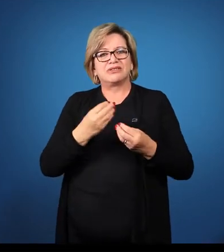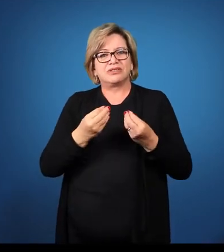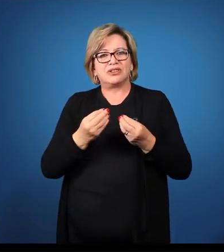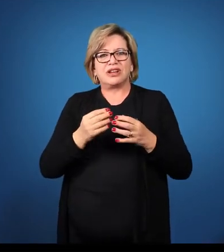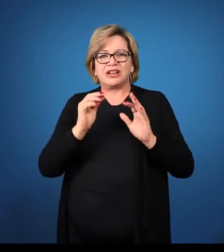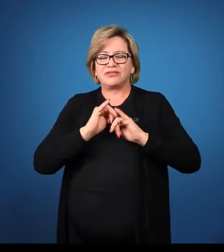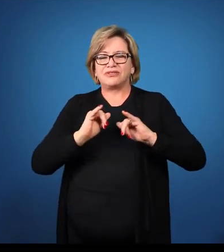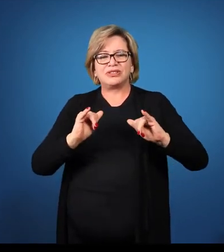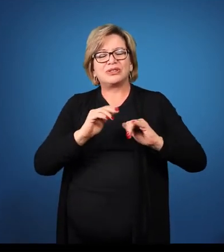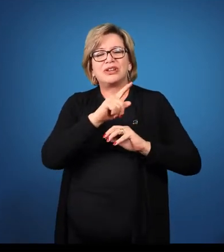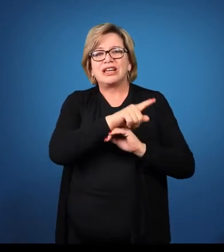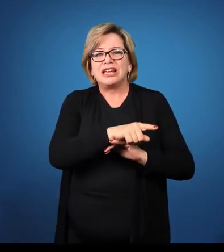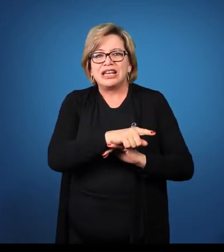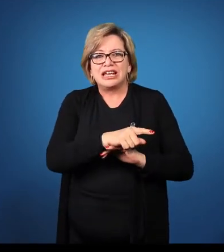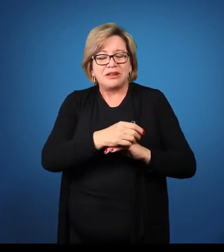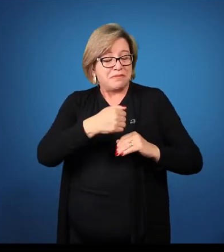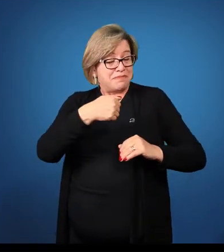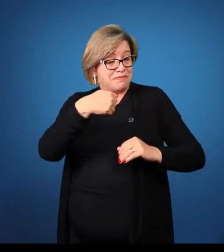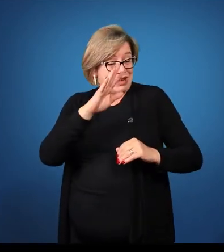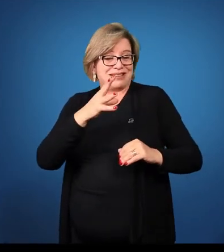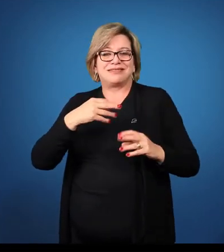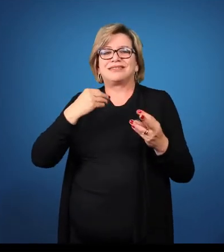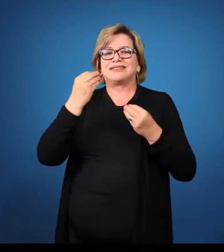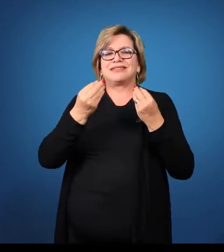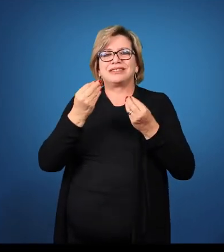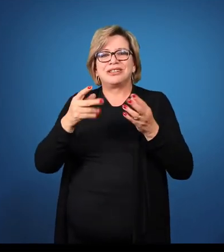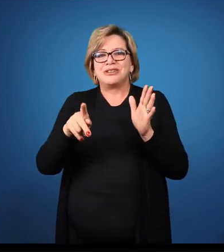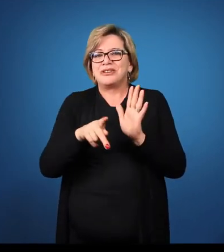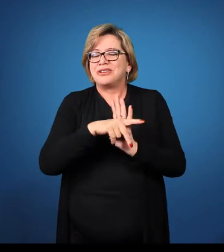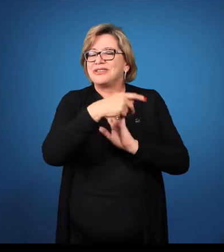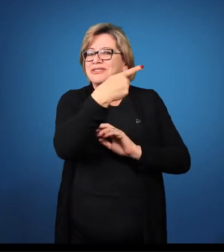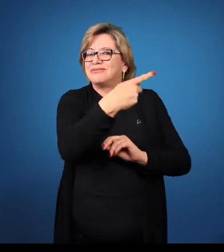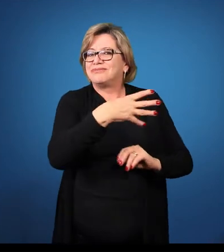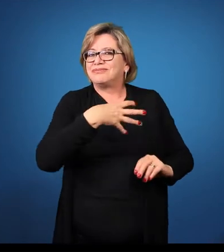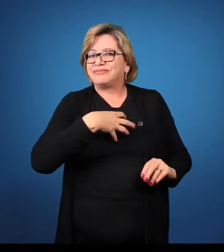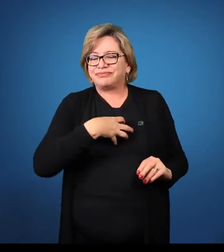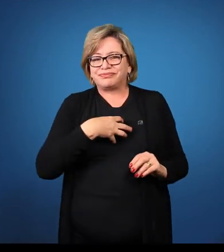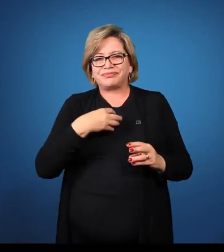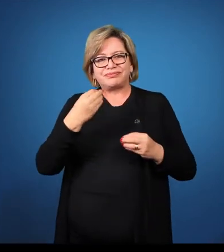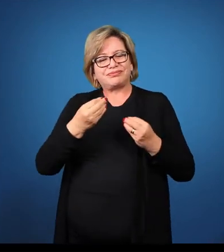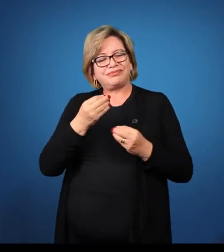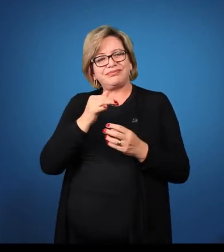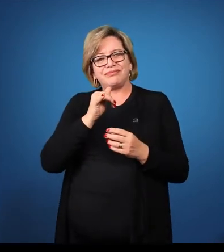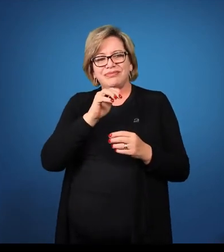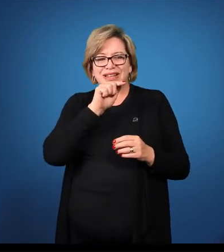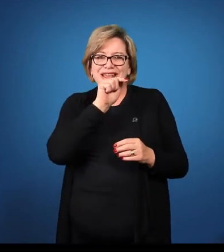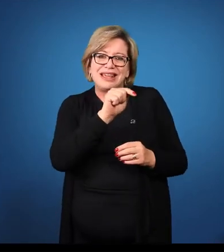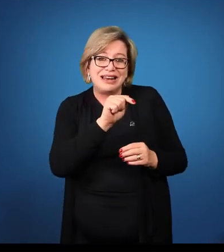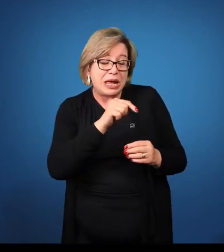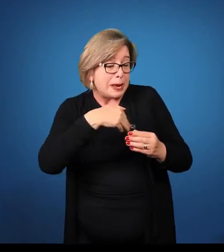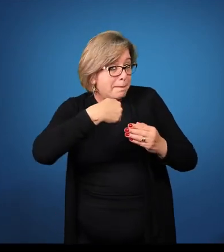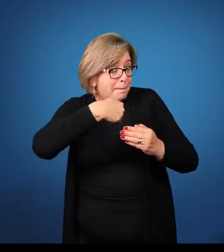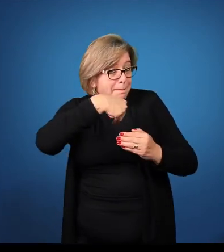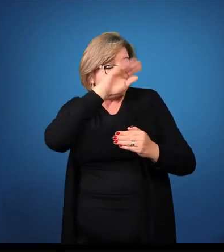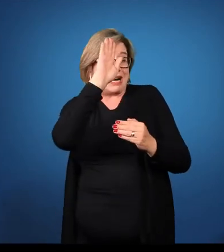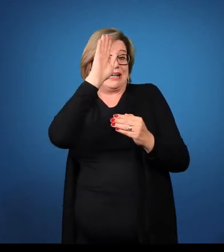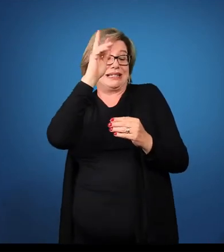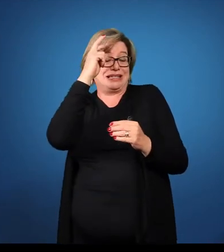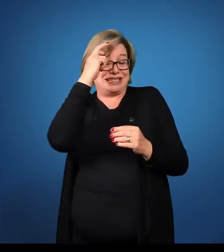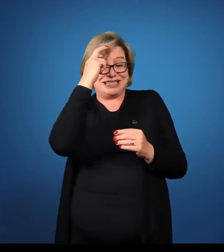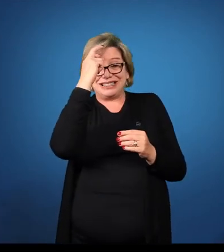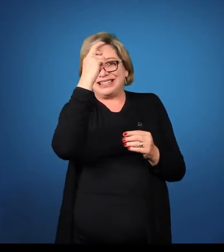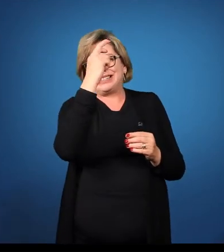Quando eu atribuo mais qualidade ao Pedro, que é o João. Pedro é mais